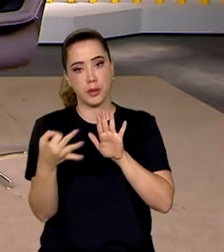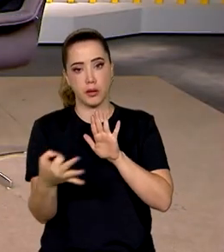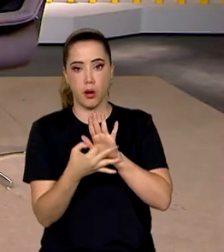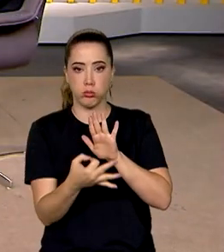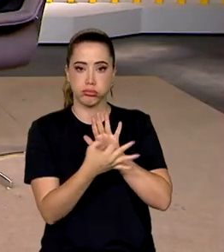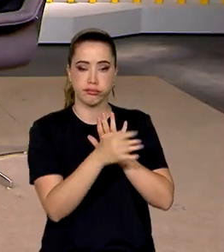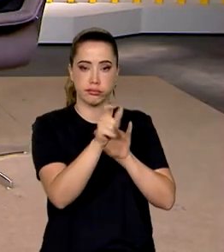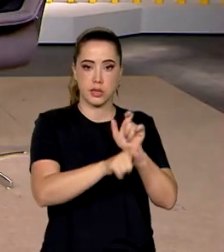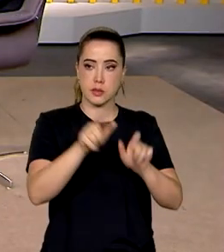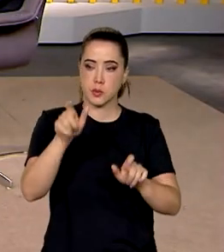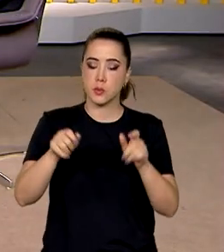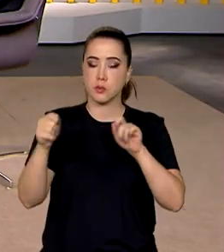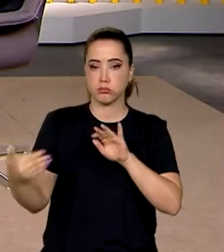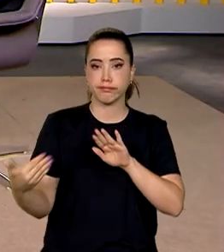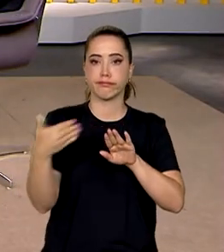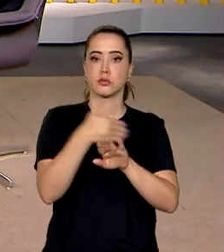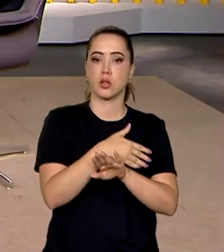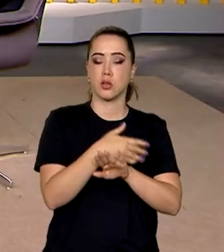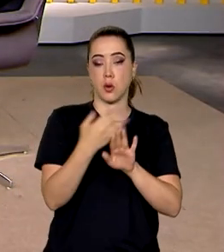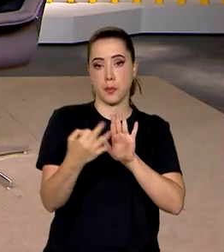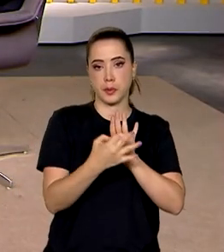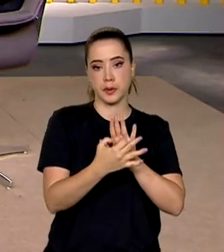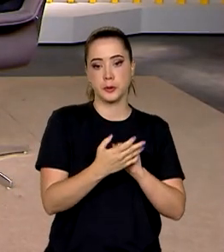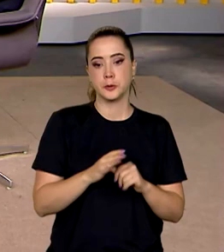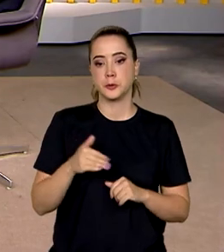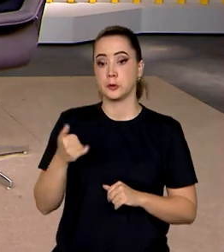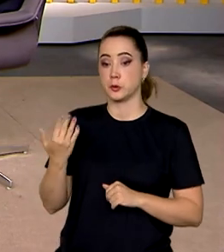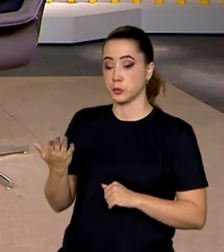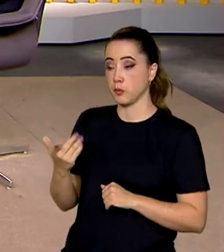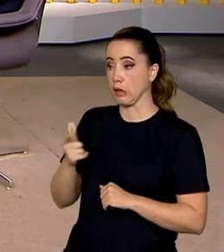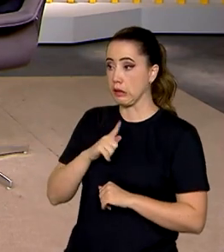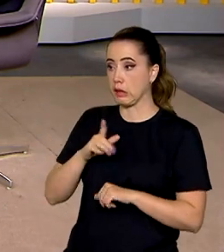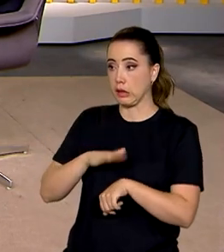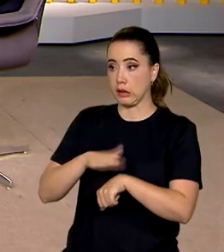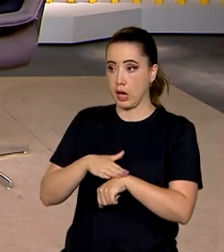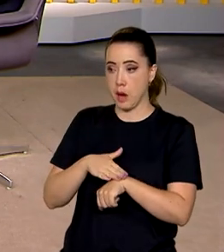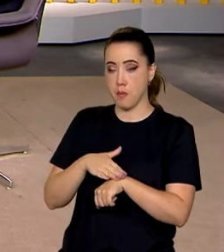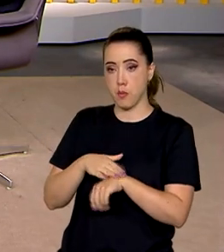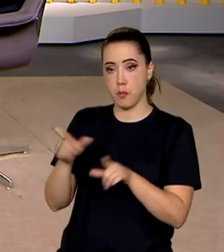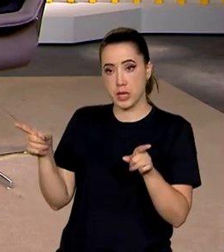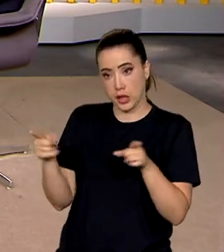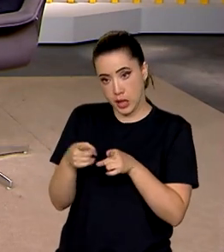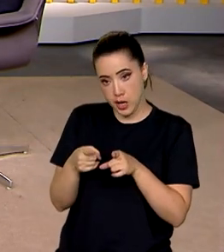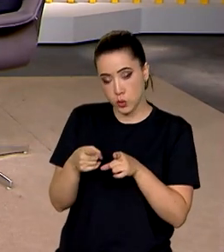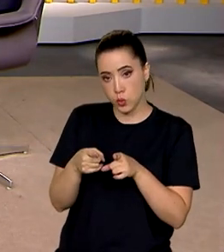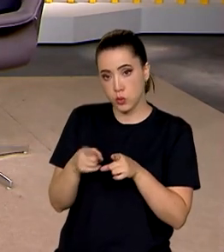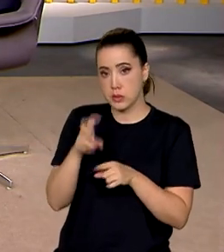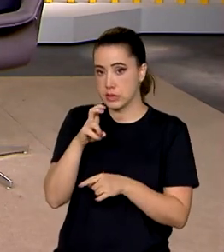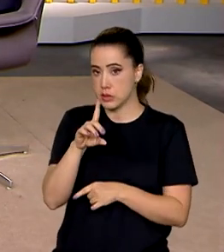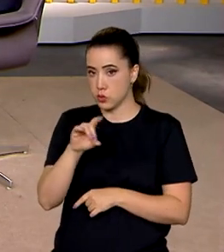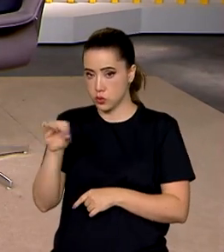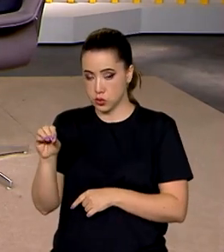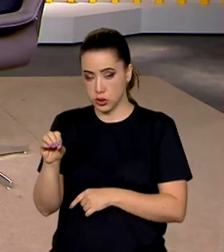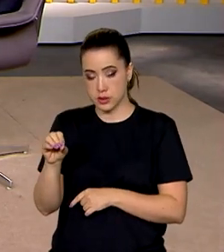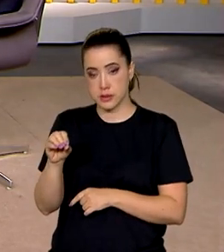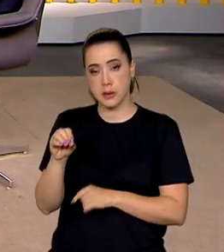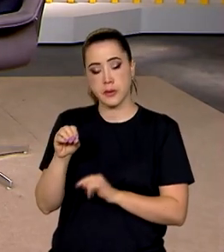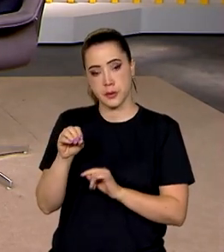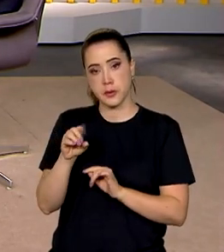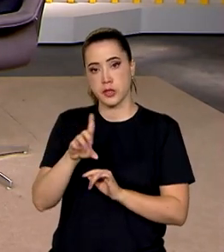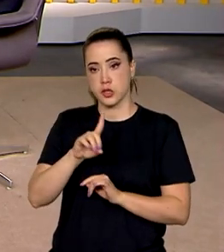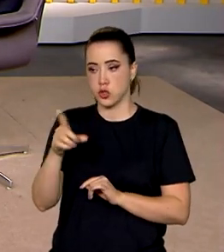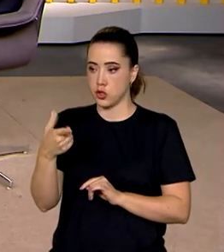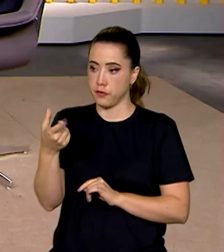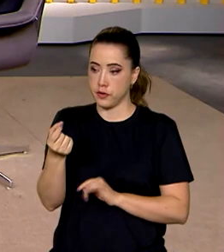pessoas podem participar efetivamente. Então, e tem pouco tempo, né? Assim, faltam cinco dias, na verdade, dia